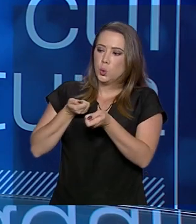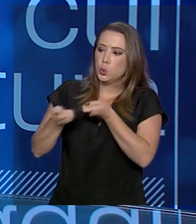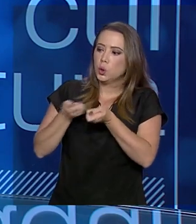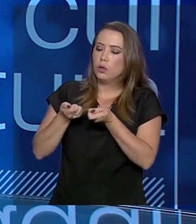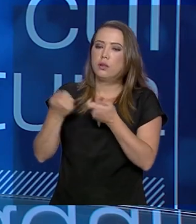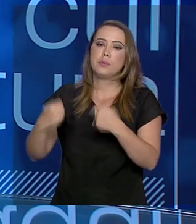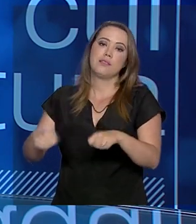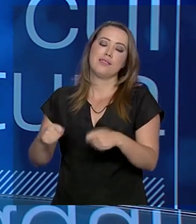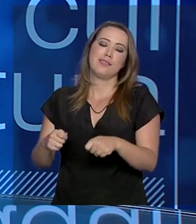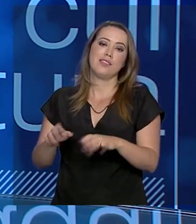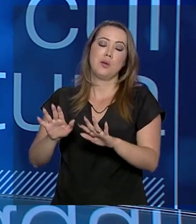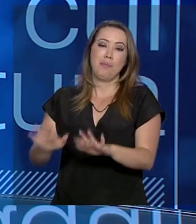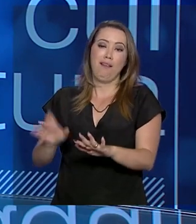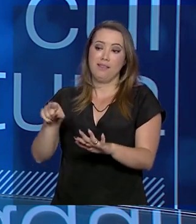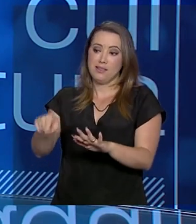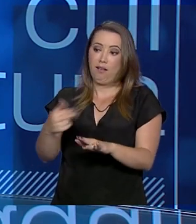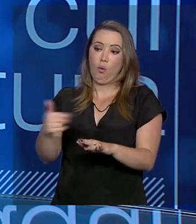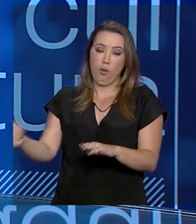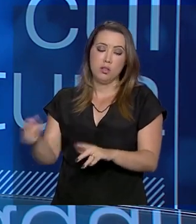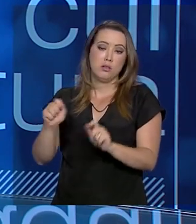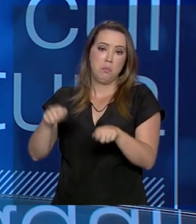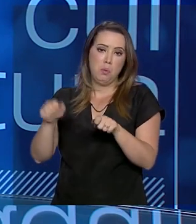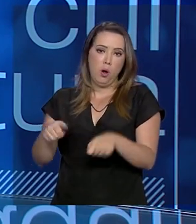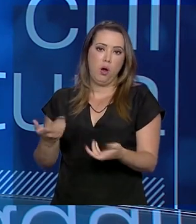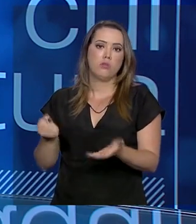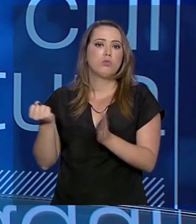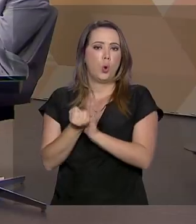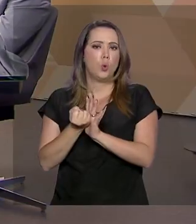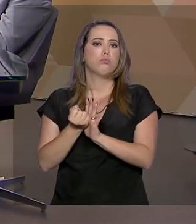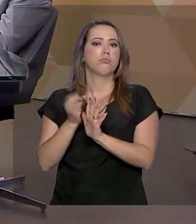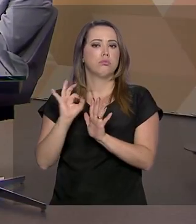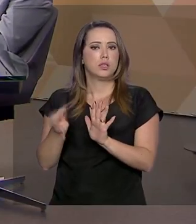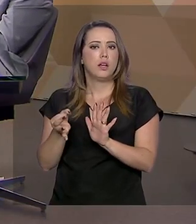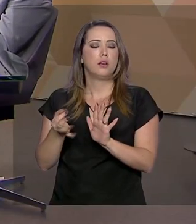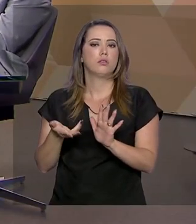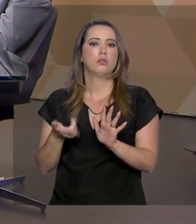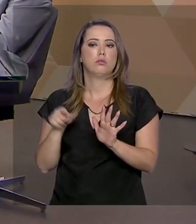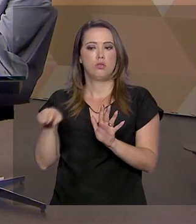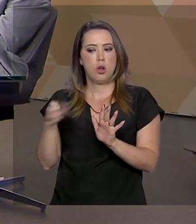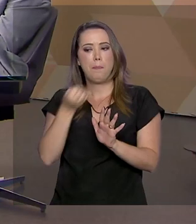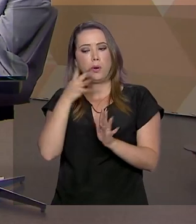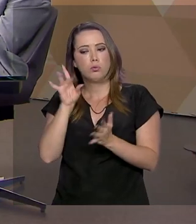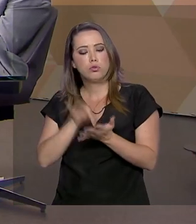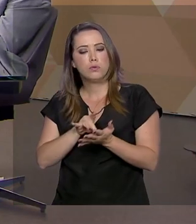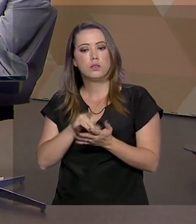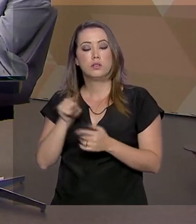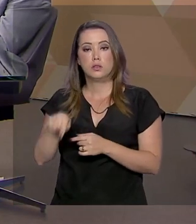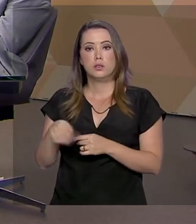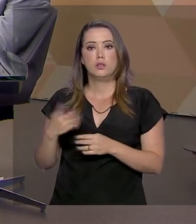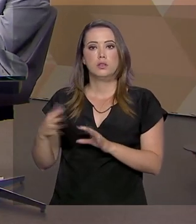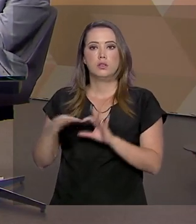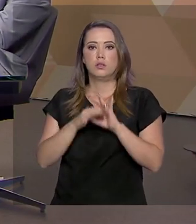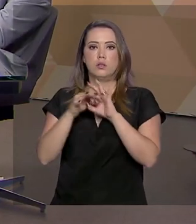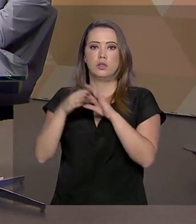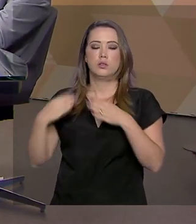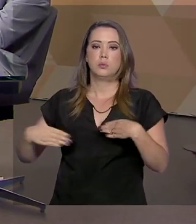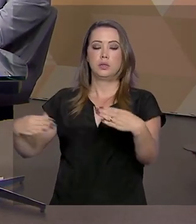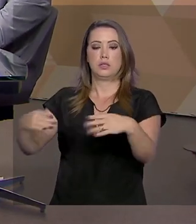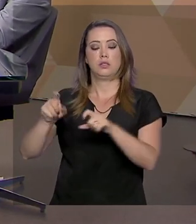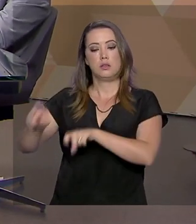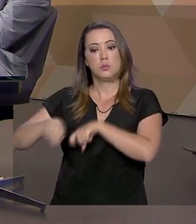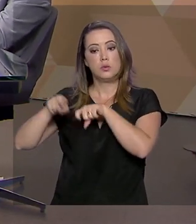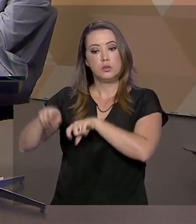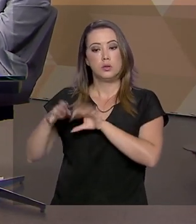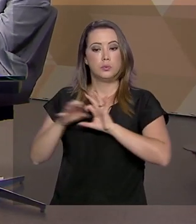ele exige. No entanto, são produtos que podem ser certificados. Então, uma parceria, essa ideia do Ministério da Agricultura, em